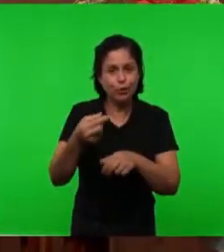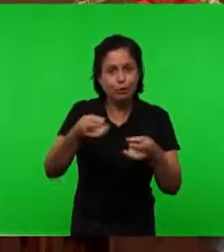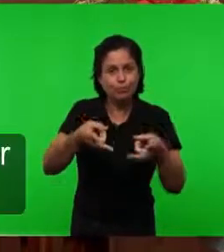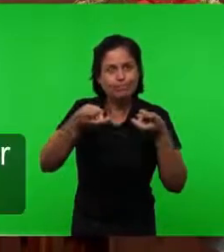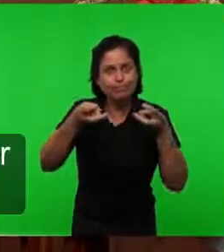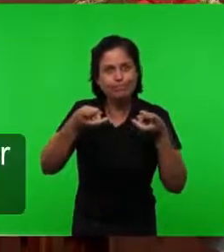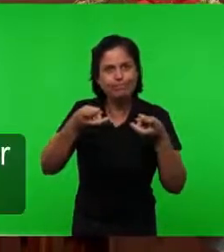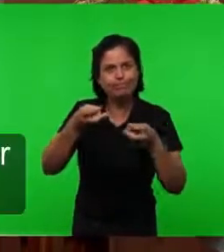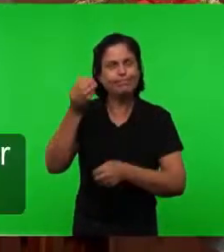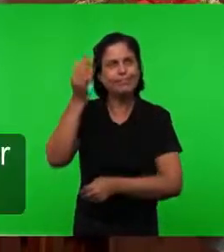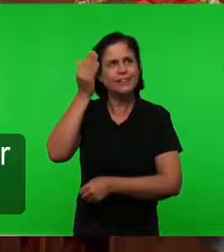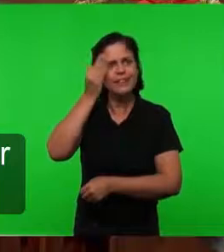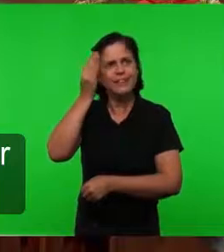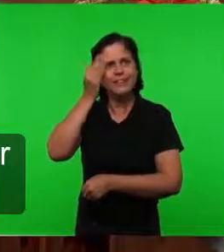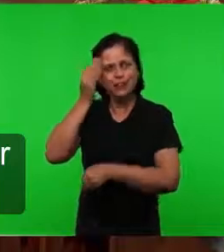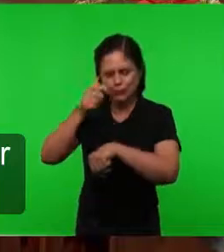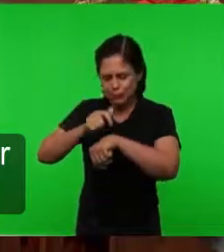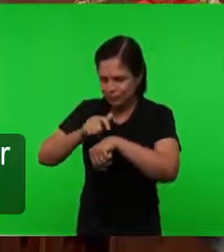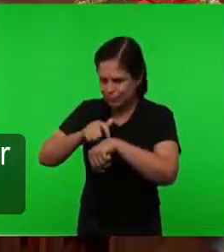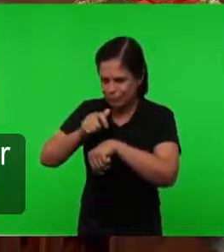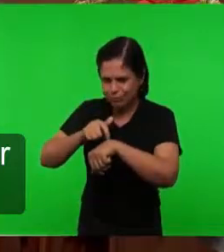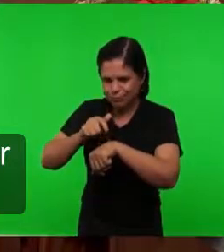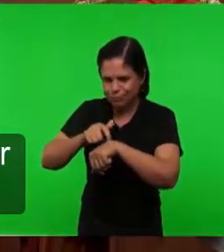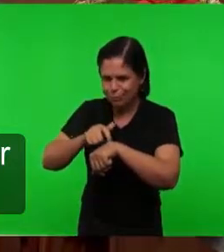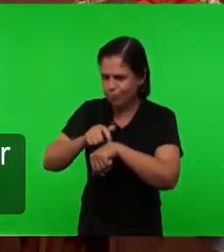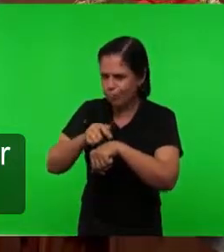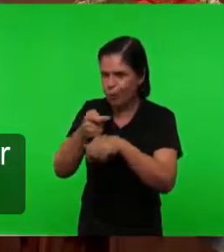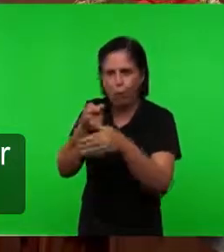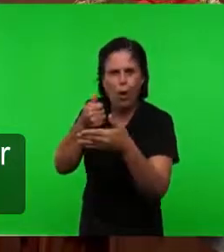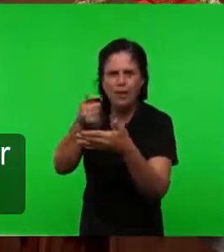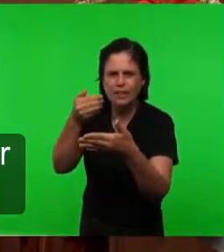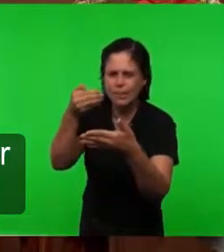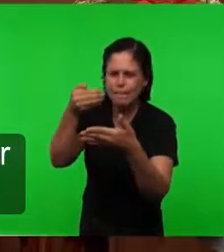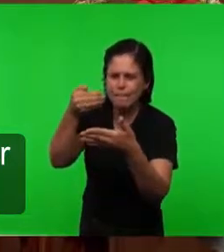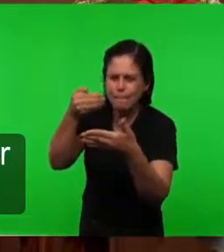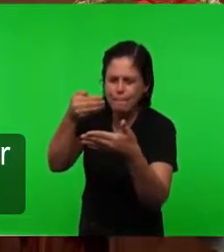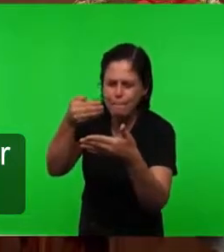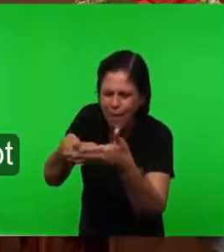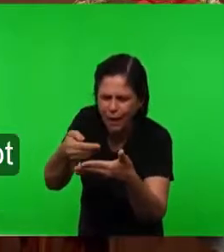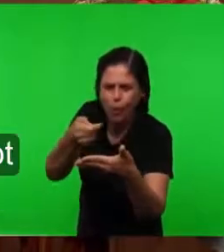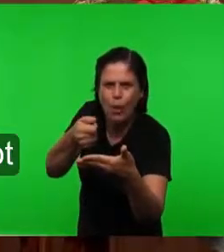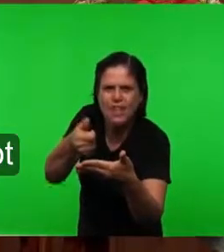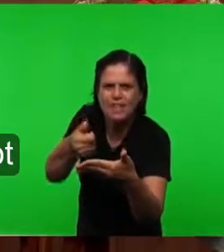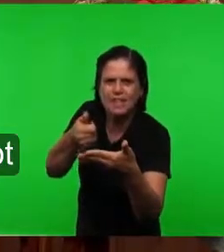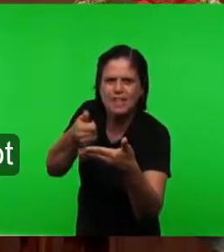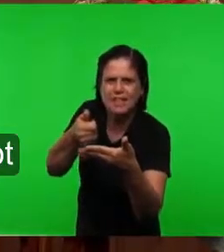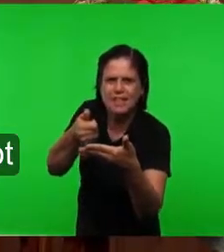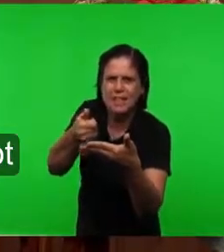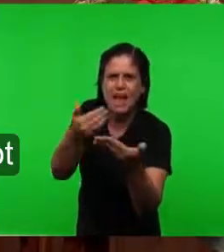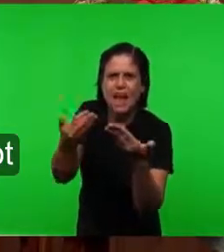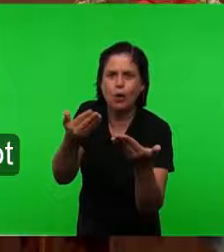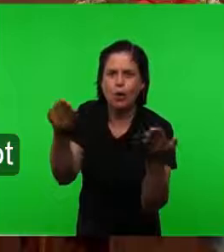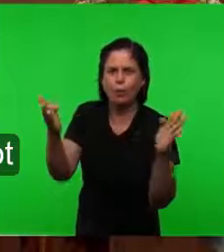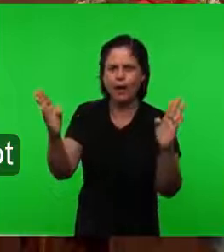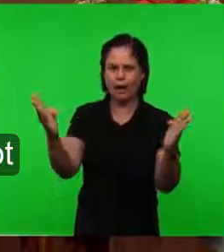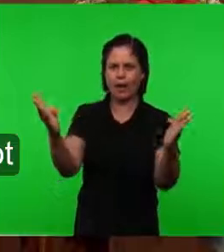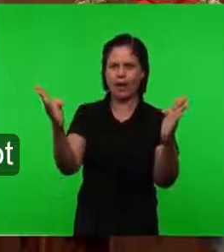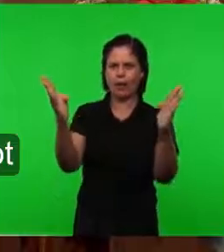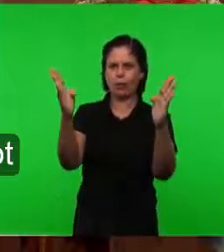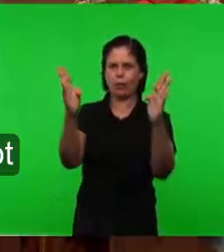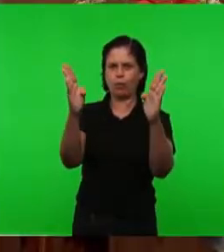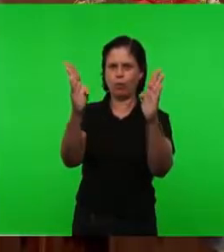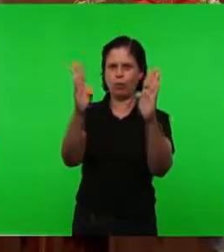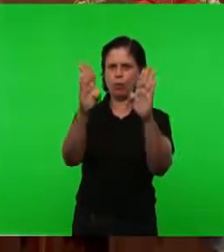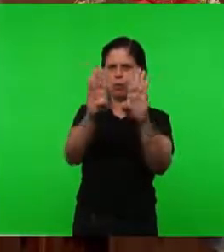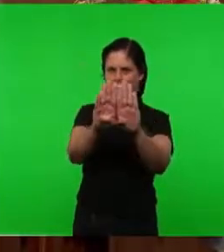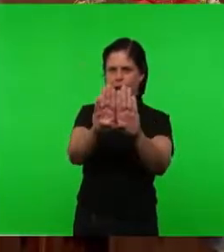Desse tempo Que se esgota De uma porta Que se fecha Que é a porta da graça